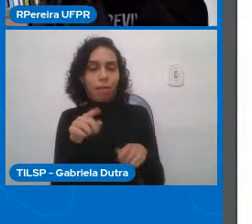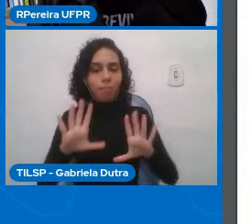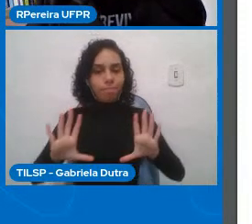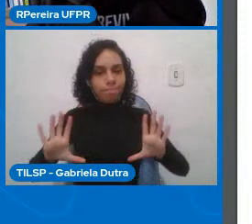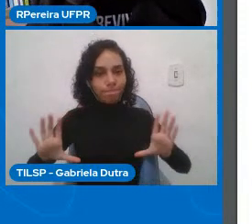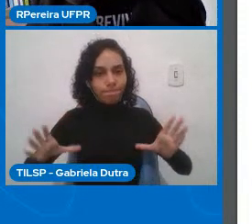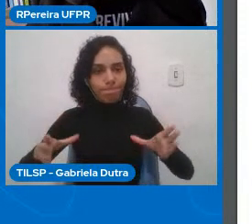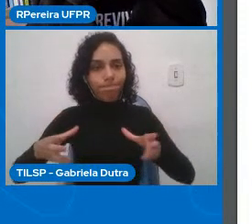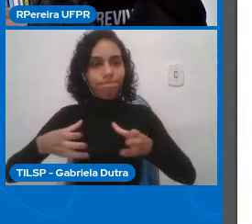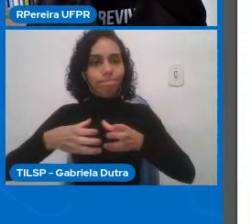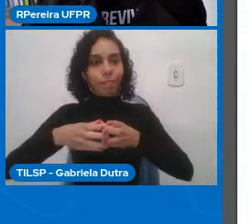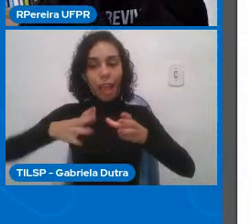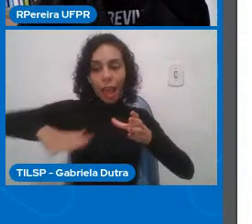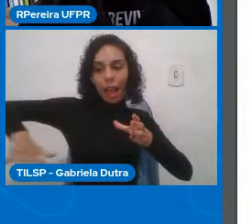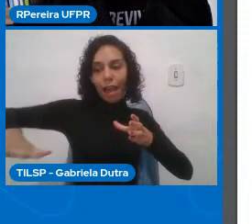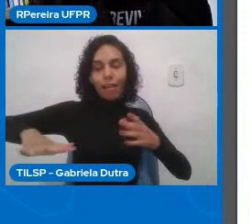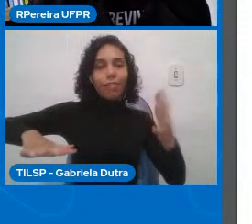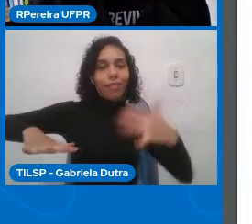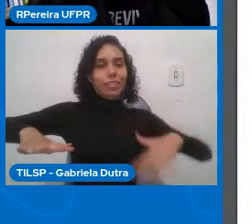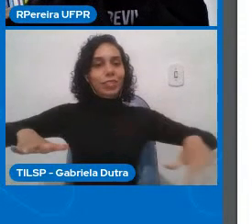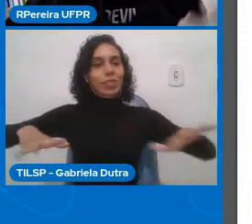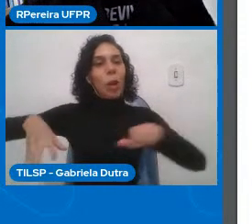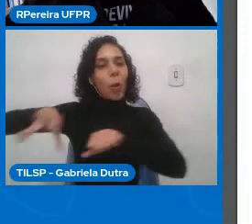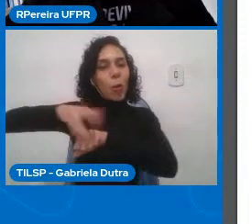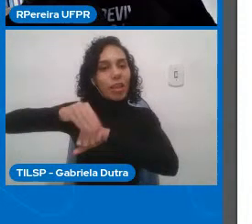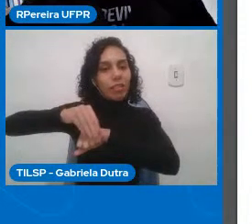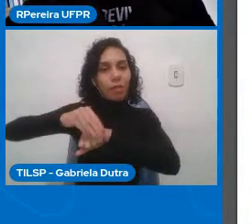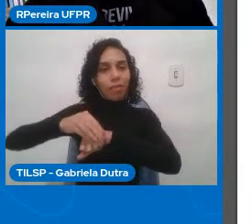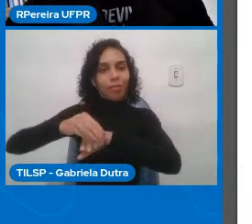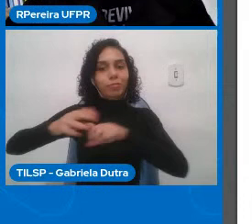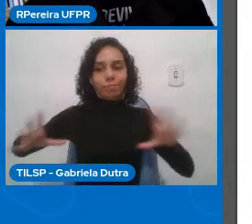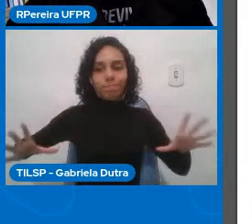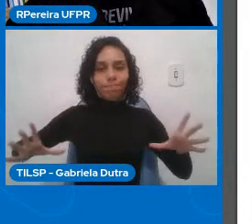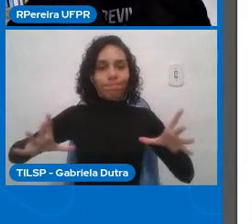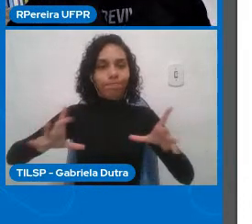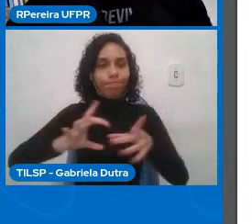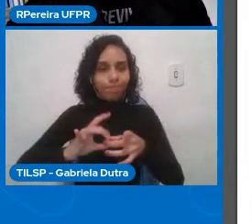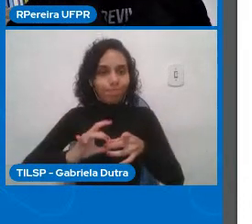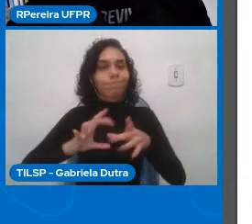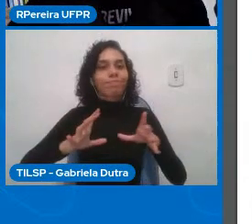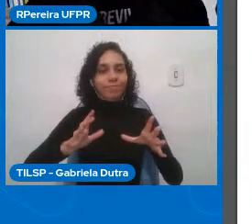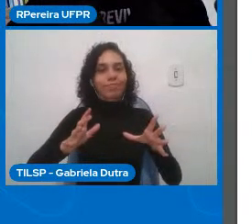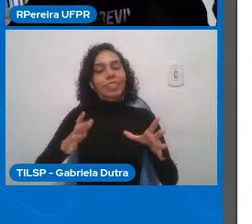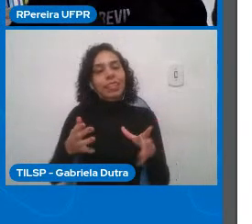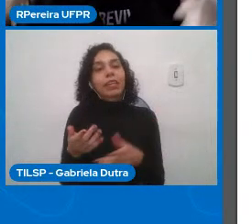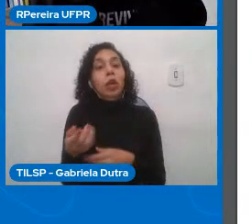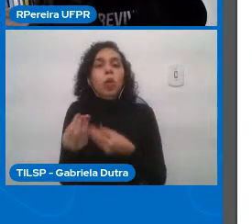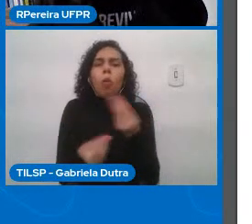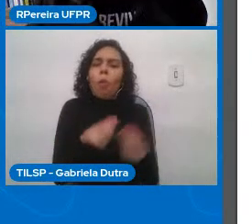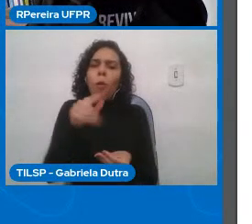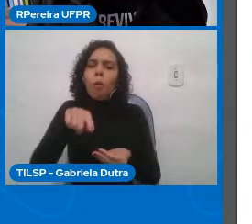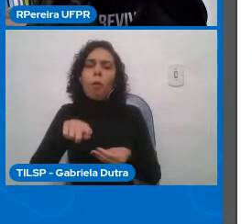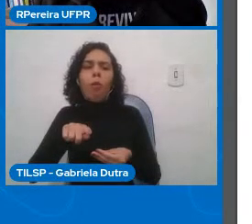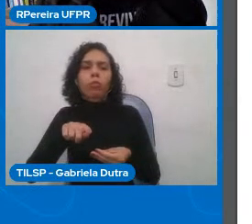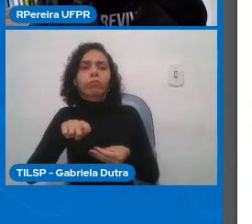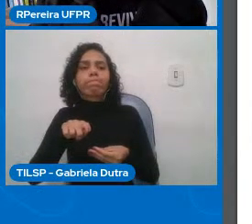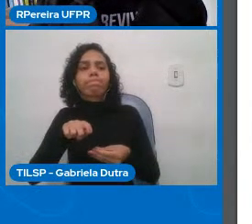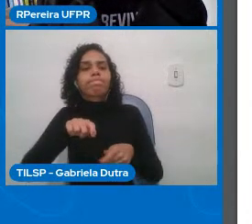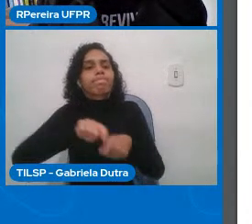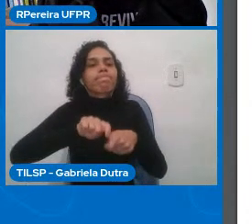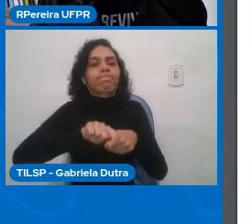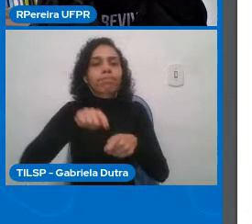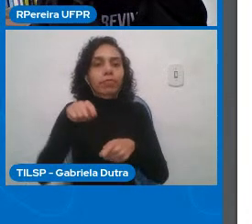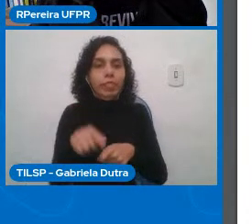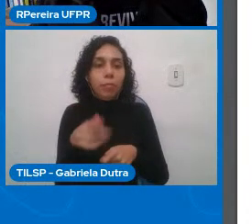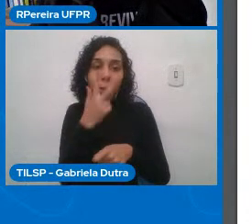áreas de conhecimento e eles fazem isso analisando todas as outras recomendações curriculares desde lá